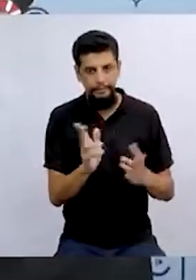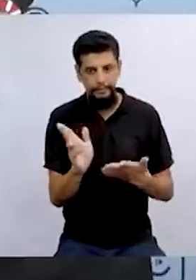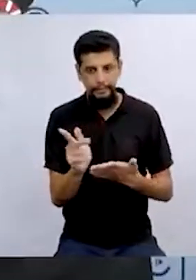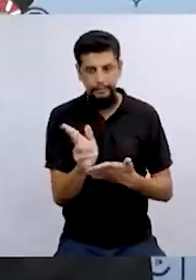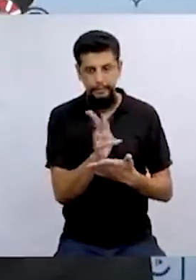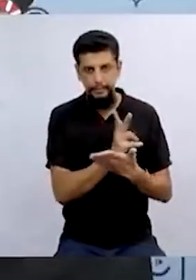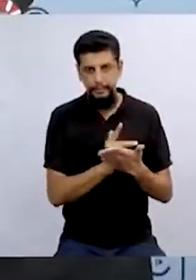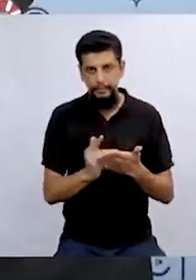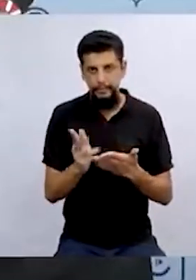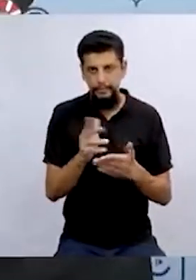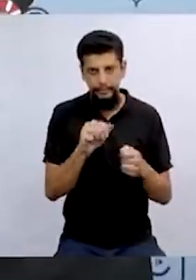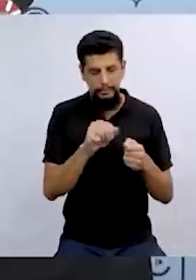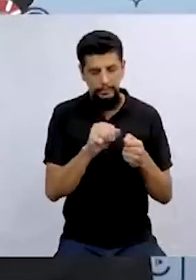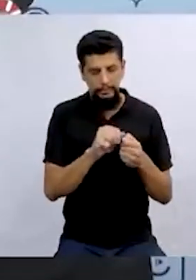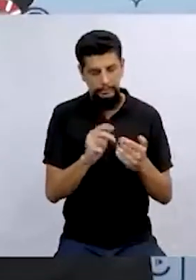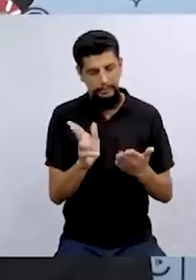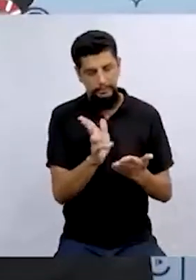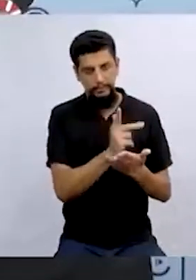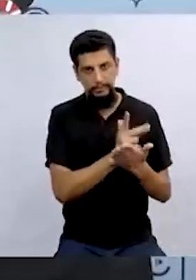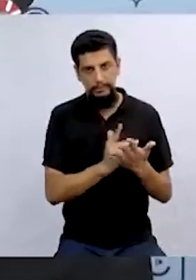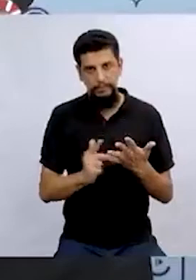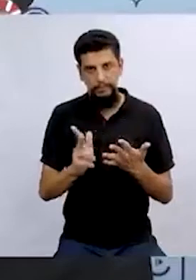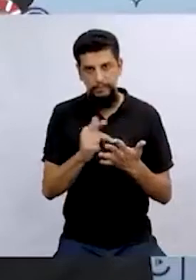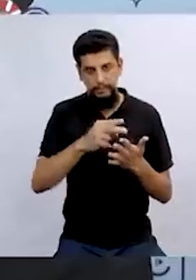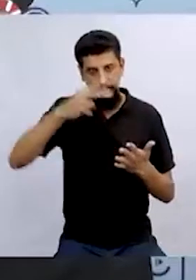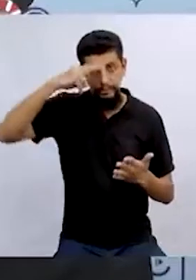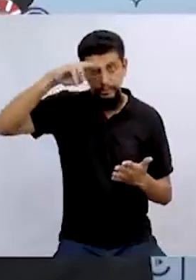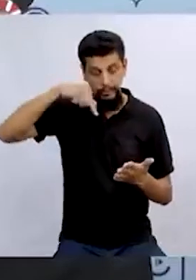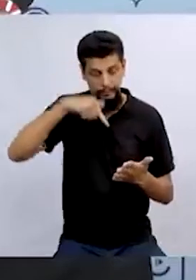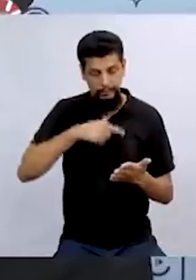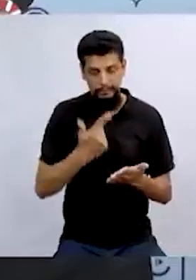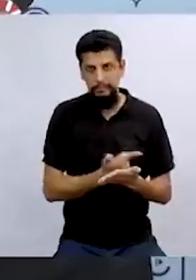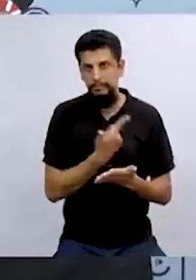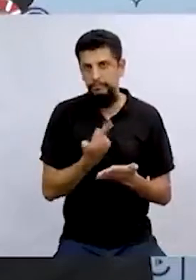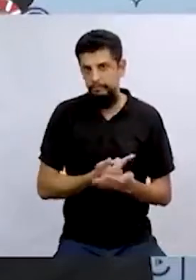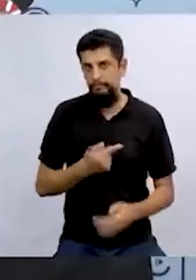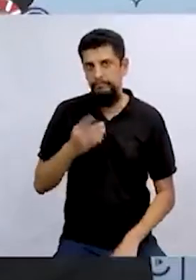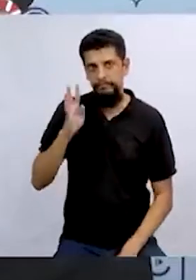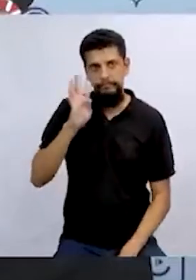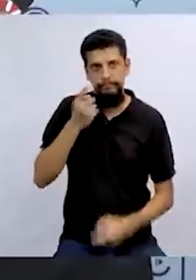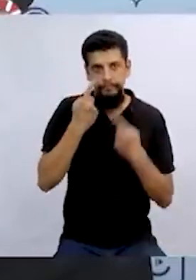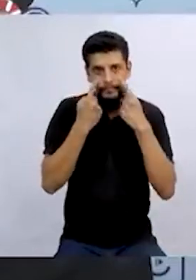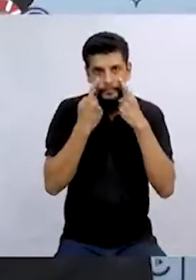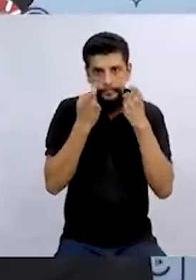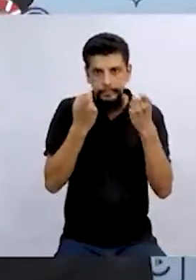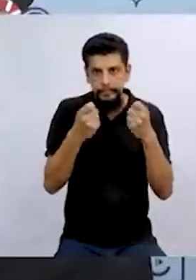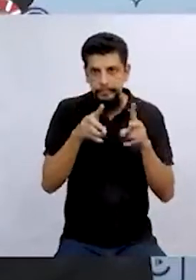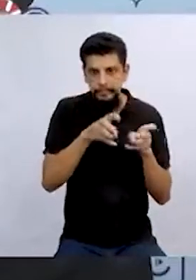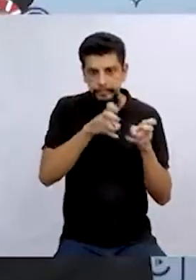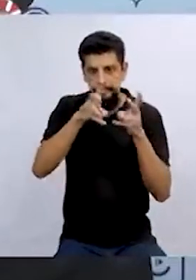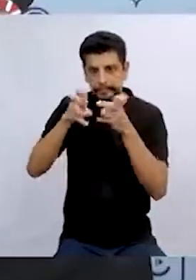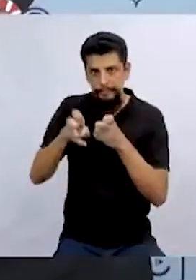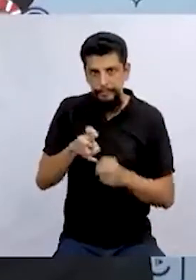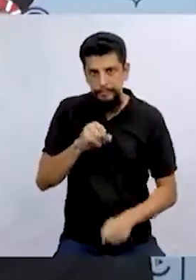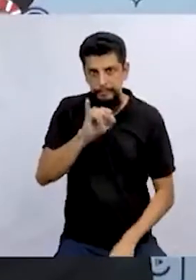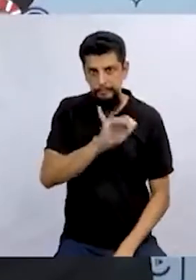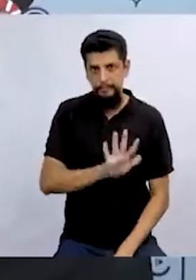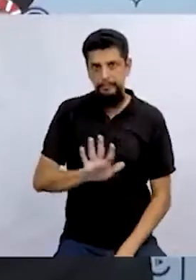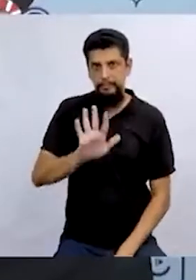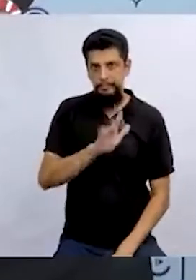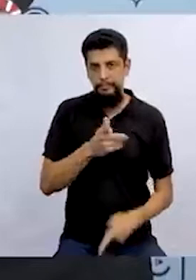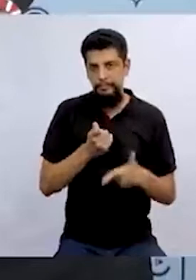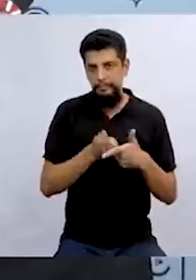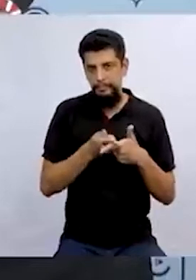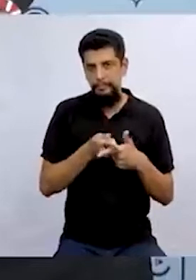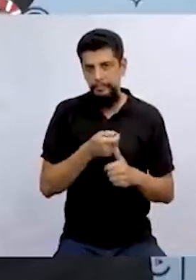E a ilustradora ajudou a compor toda a história desse livro. É muito interessante a gente observar as imagens.